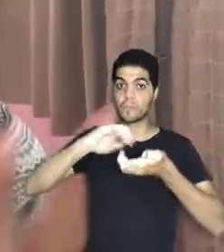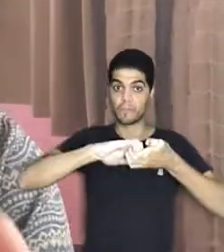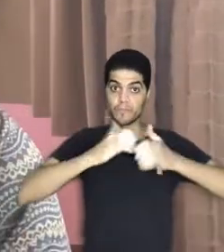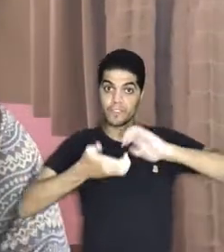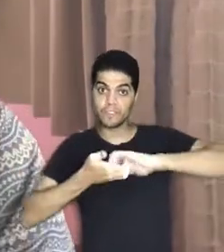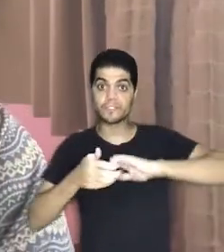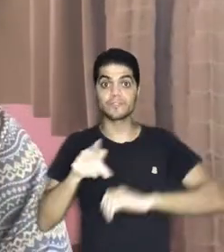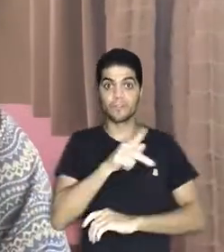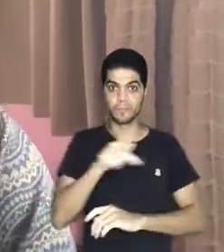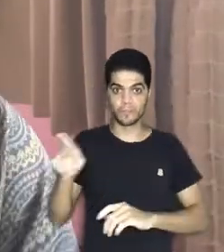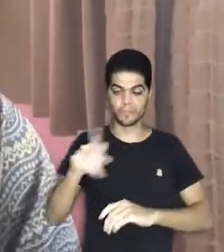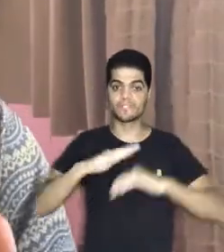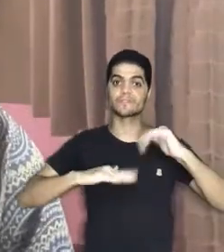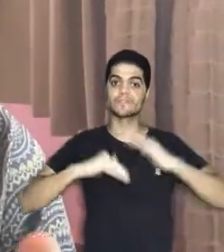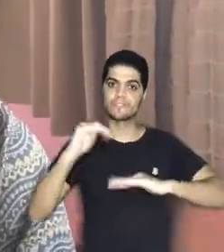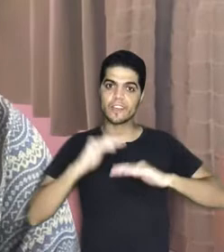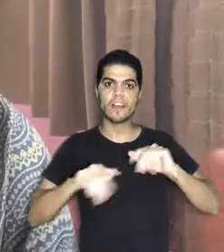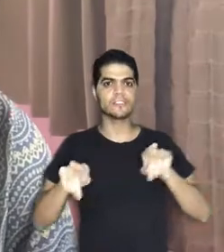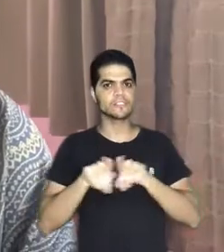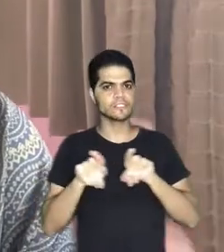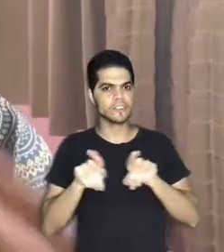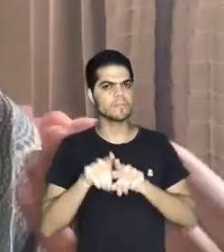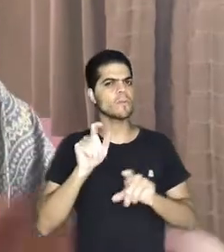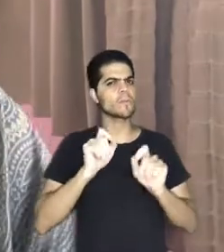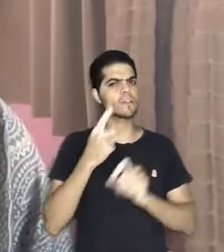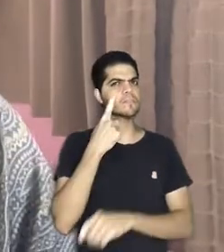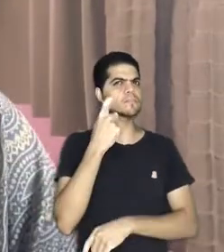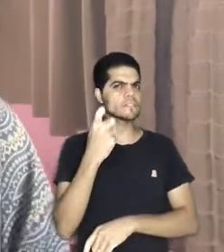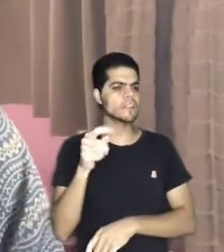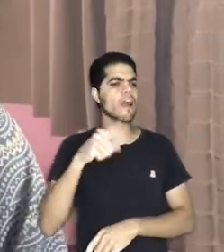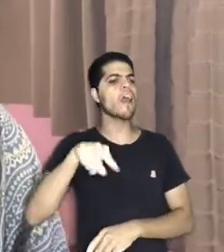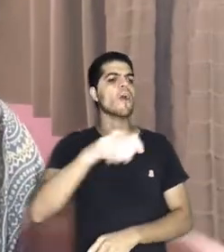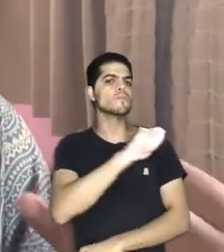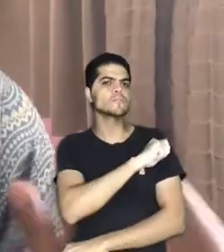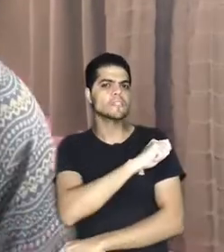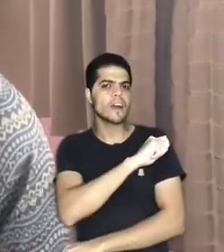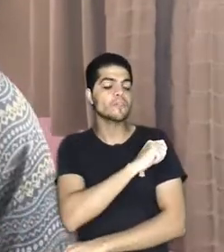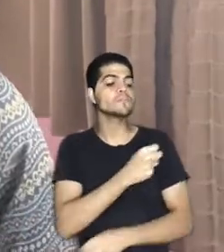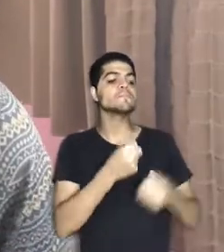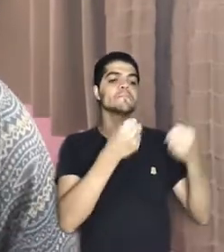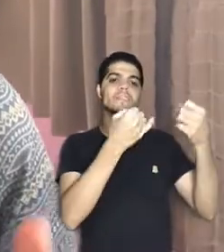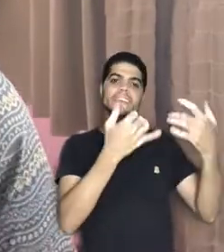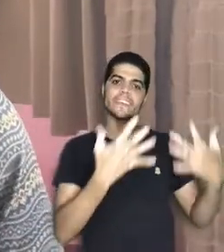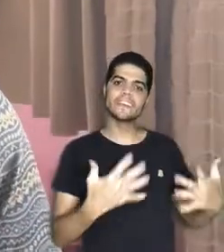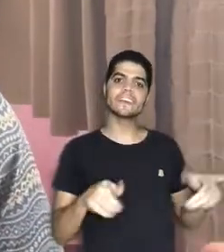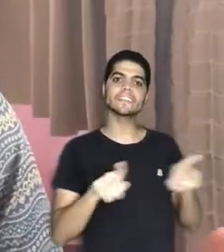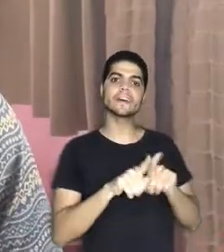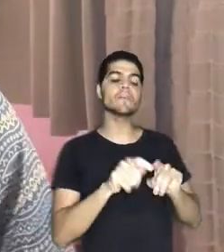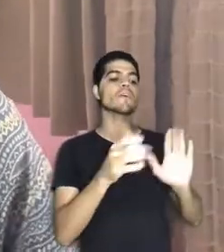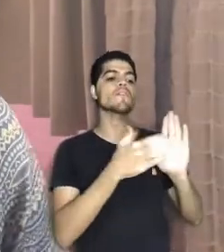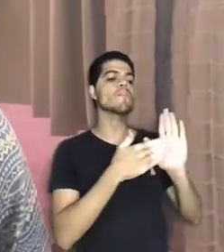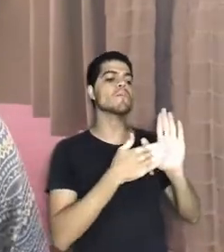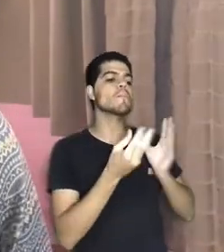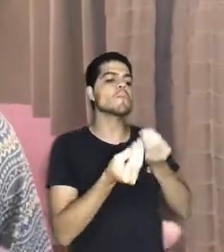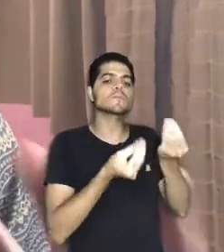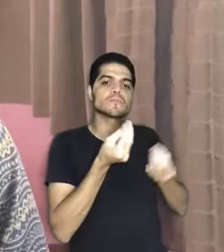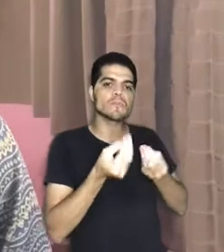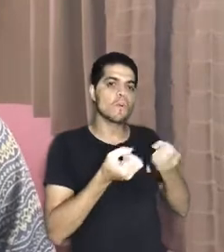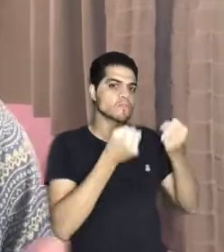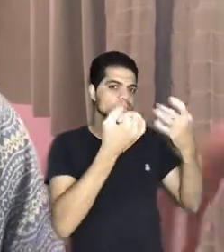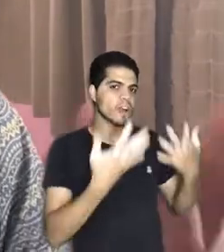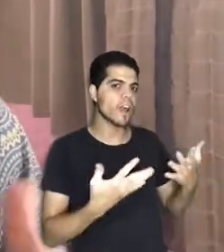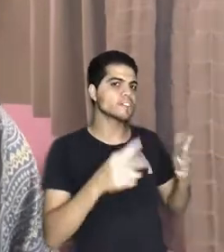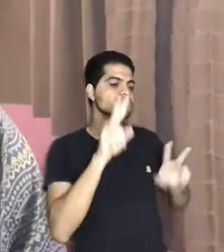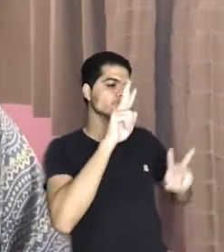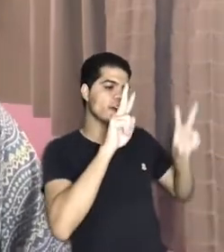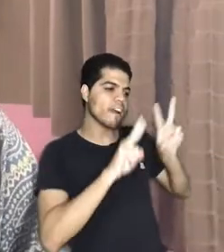artes que trabalha contigo e também seria bastante interessante pedir que esses alunos explicassem qual foi a proposta deles